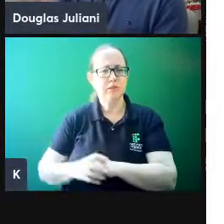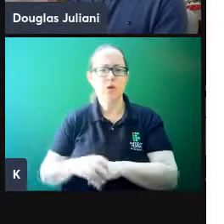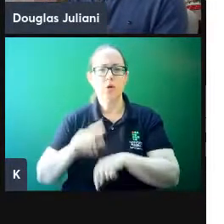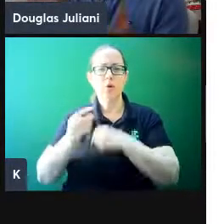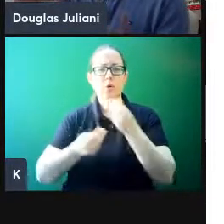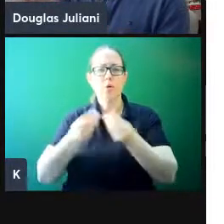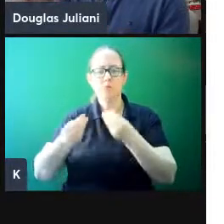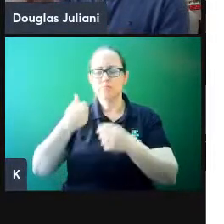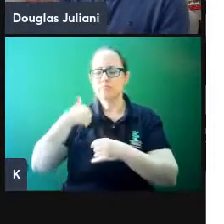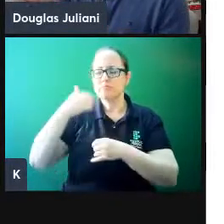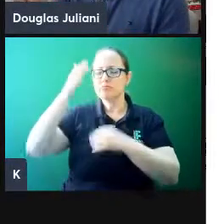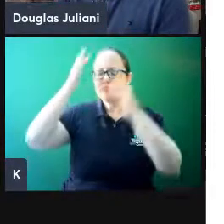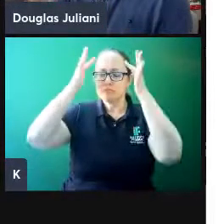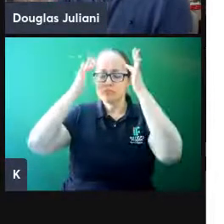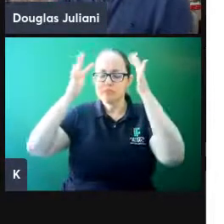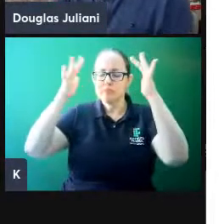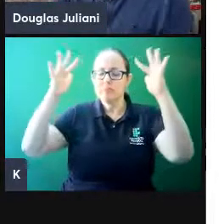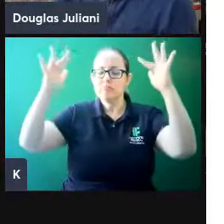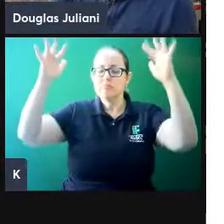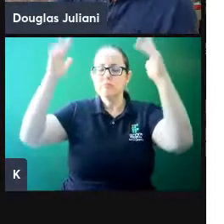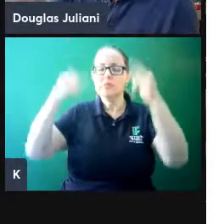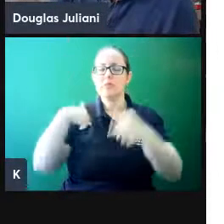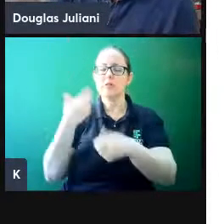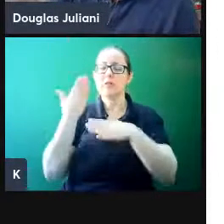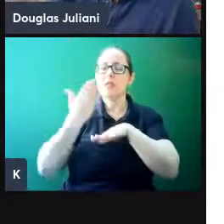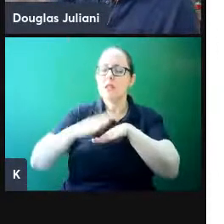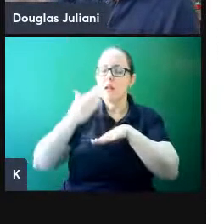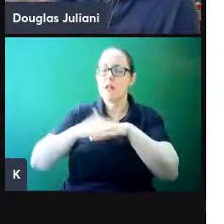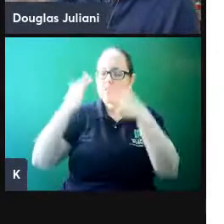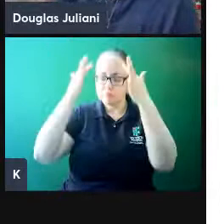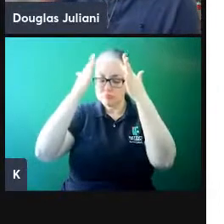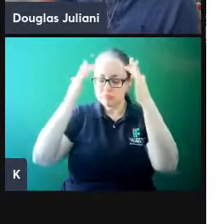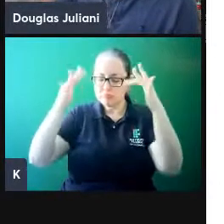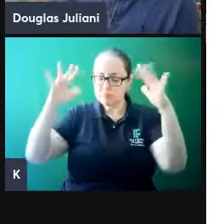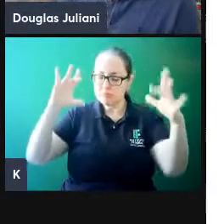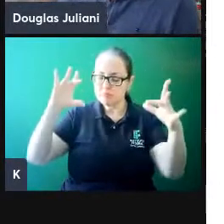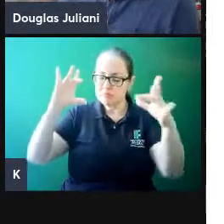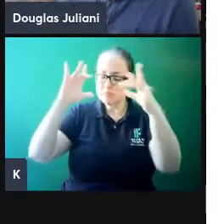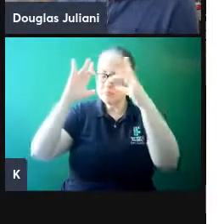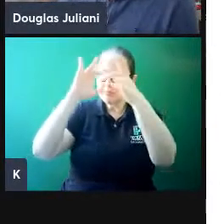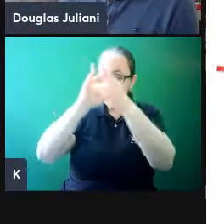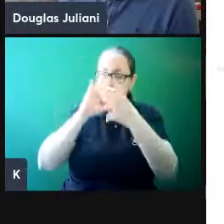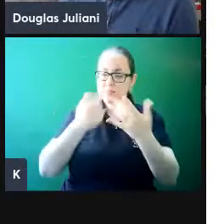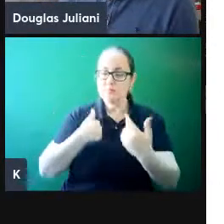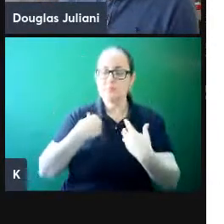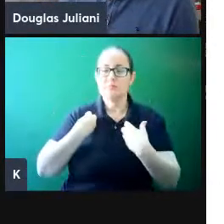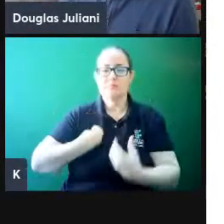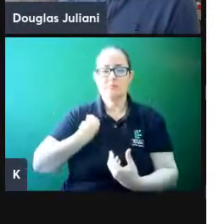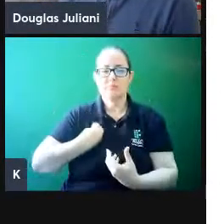meditação, para treinar a mente e se conectar então com o momento presente.